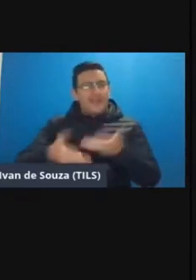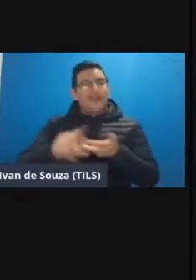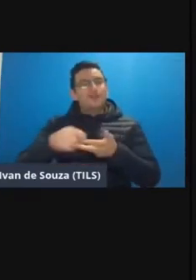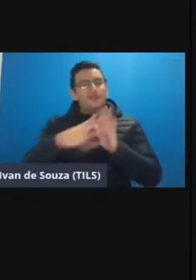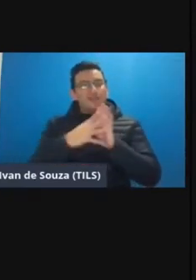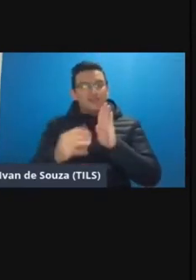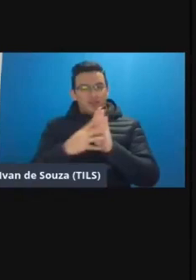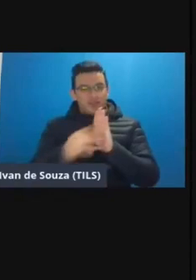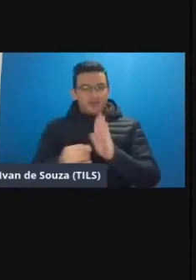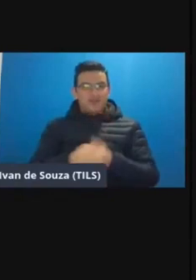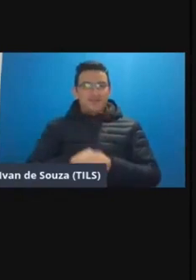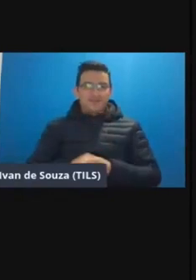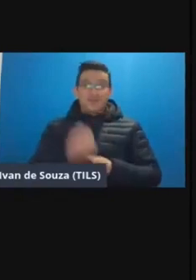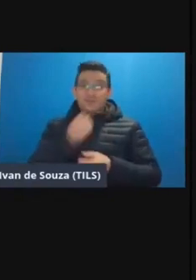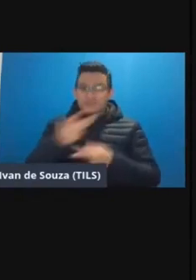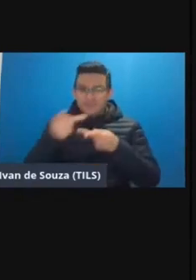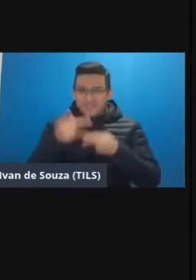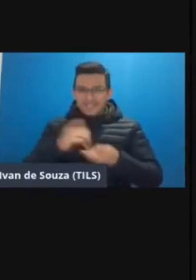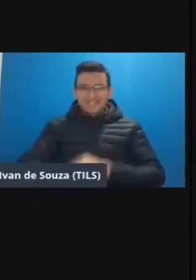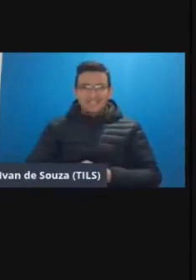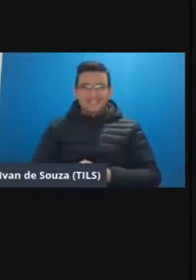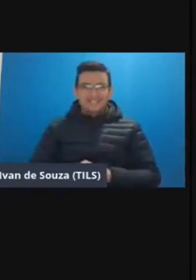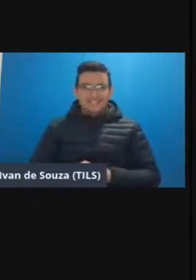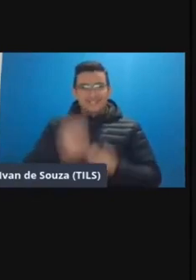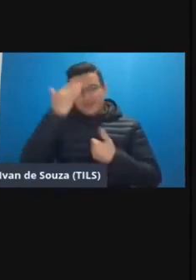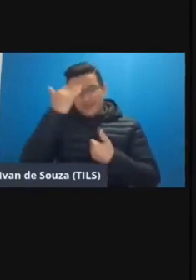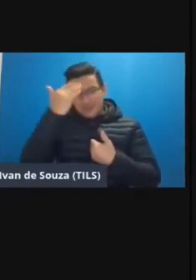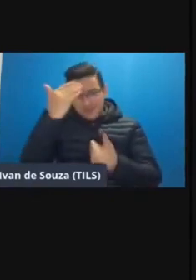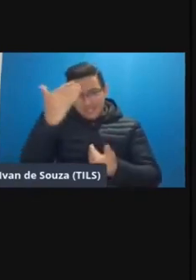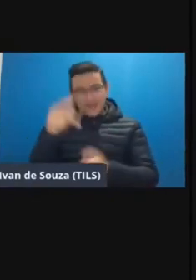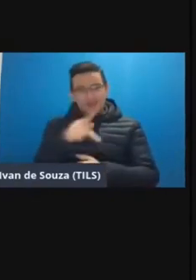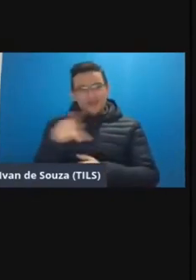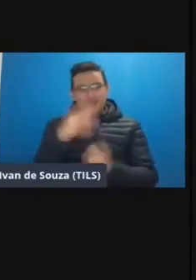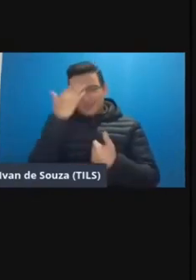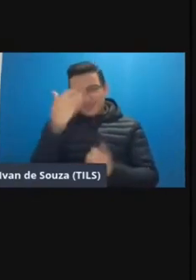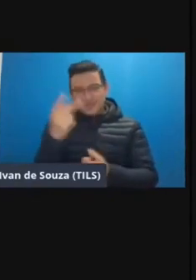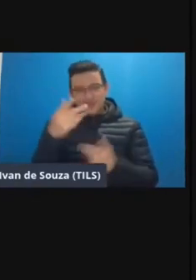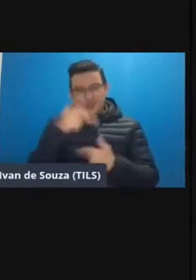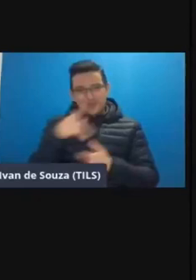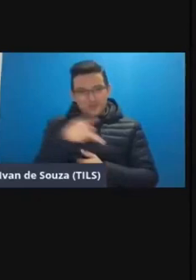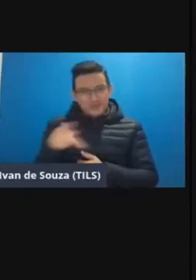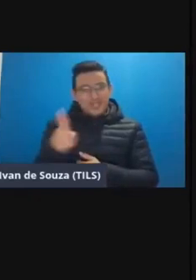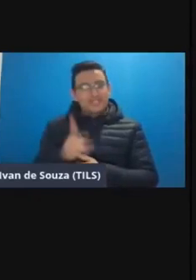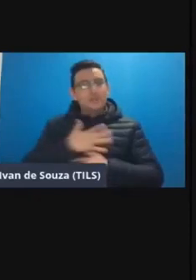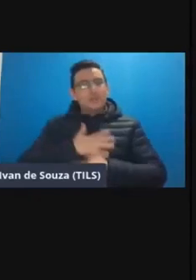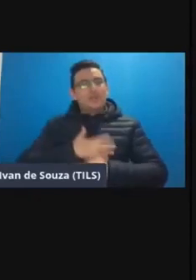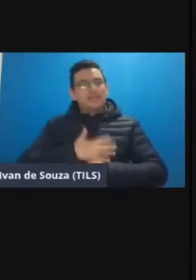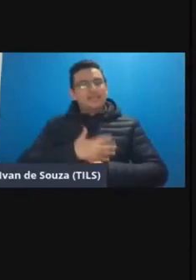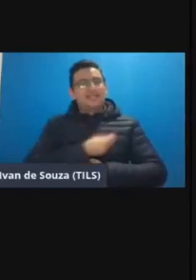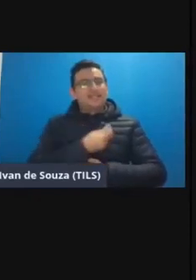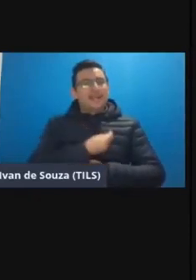modelos bem vinda Natália obrigada professora Giovanna obrigada professora Ana é sempre um prazer poder